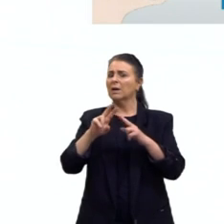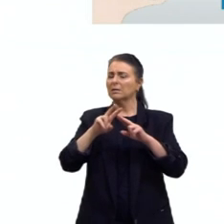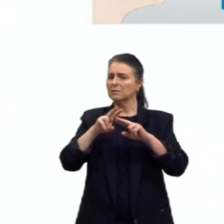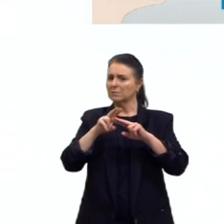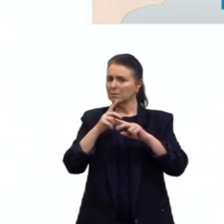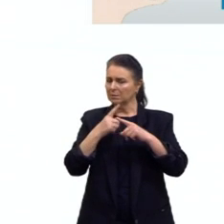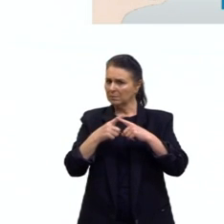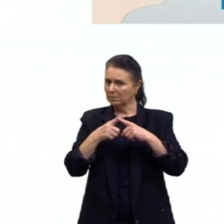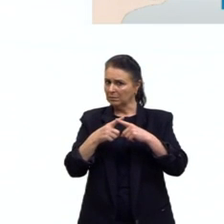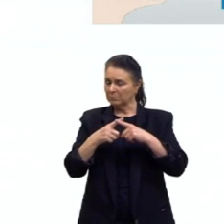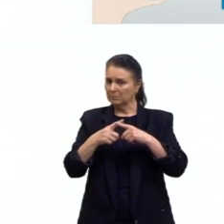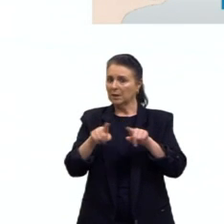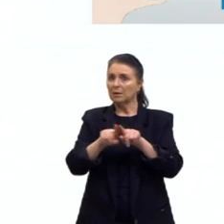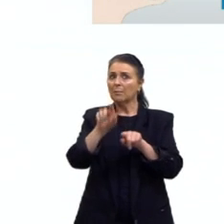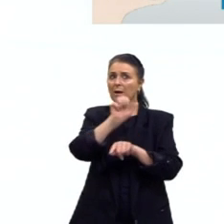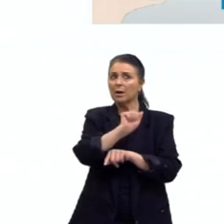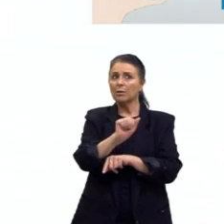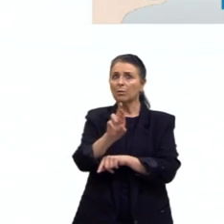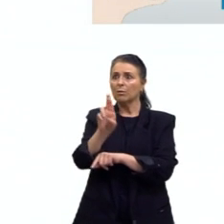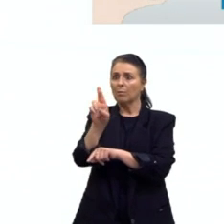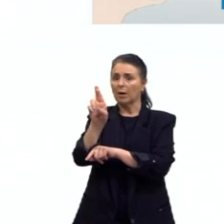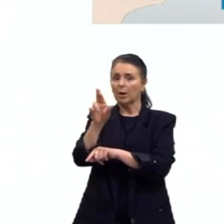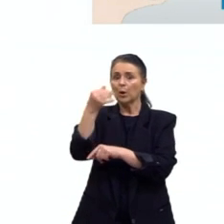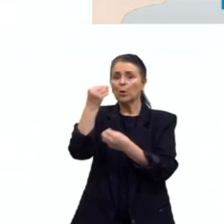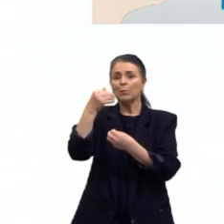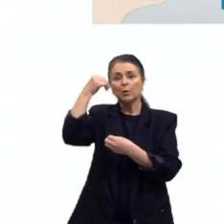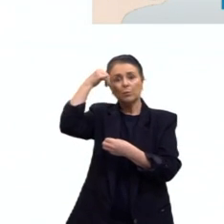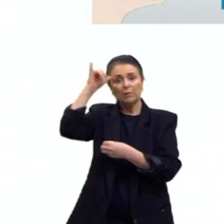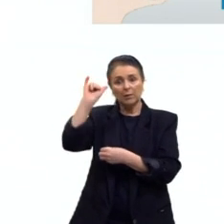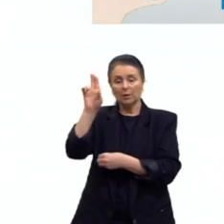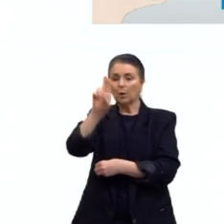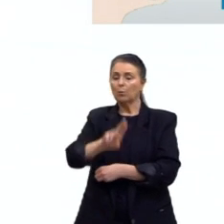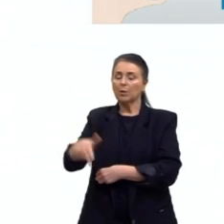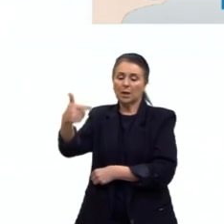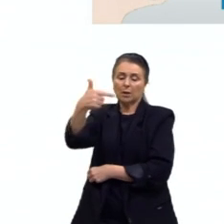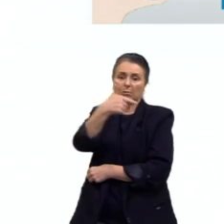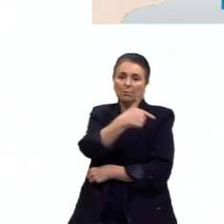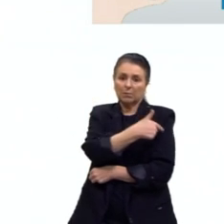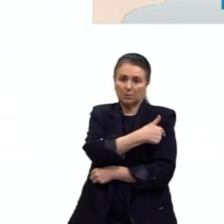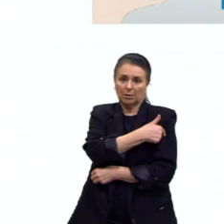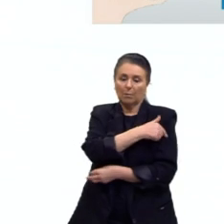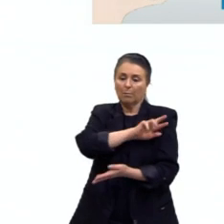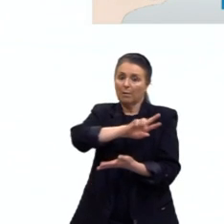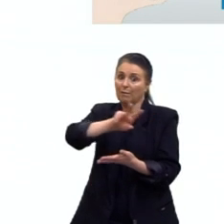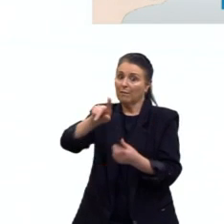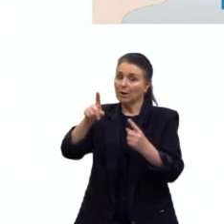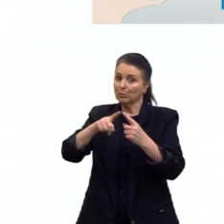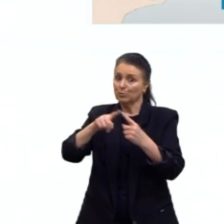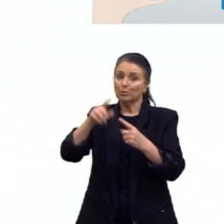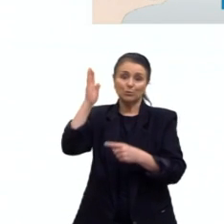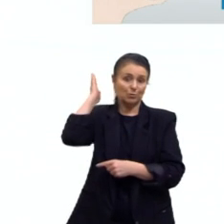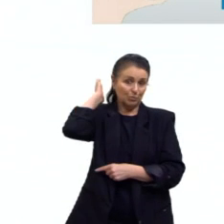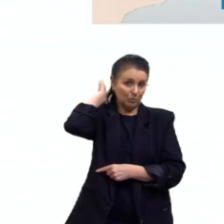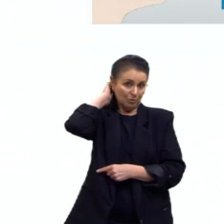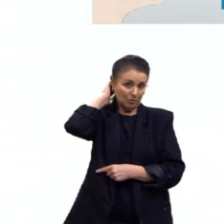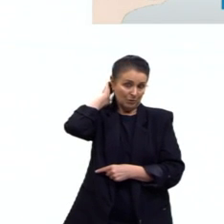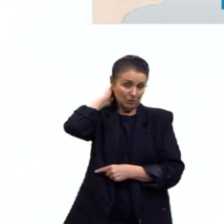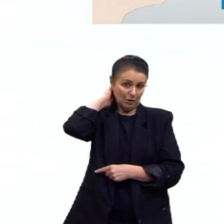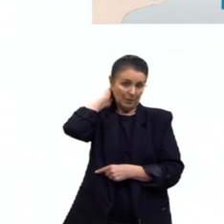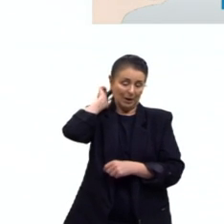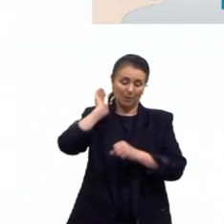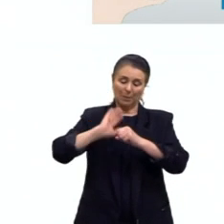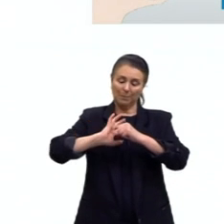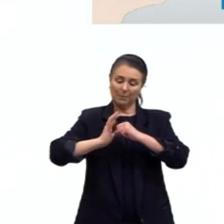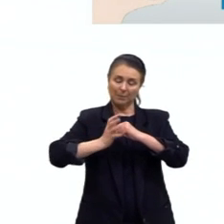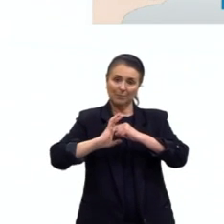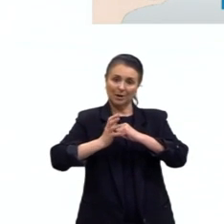ar. A profilaxia é através de vacinas para algumas formas da meningite. Então, a meningite, então, é uma membrana que